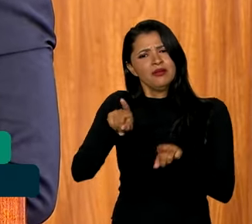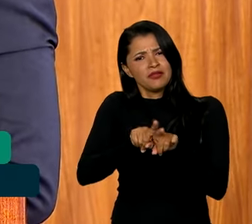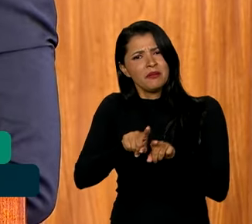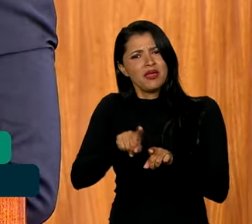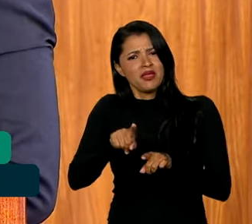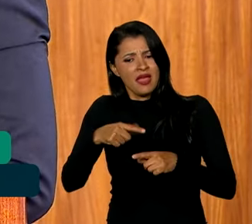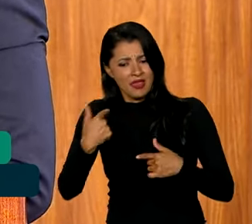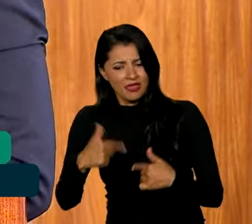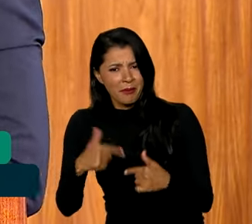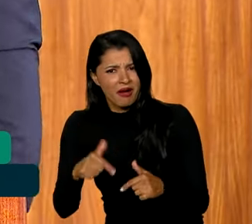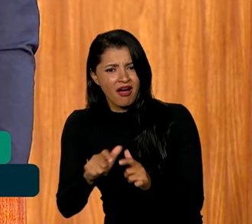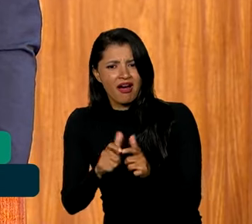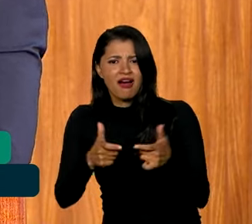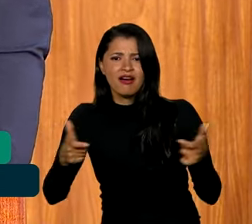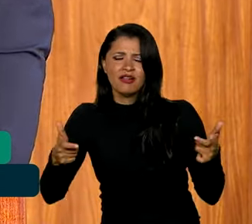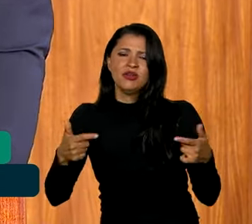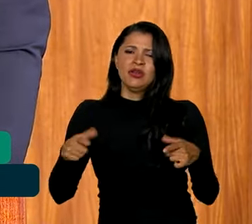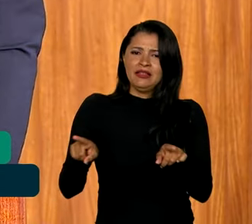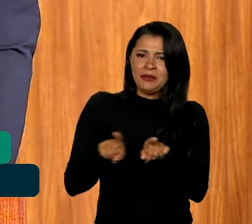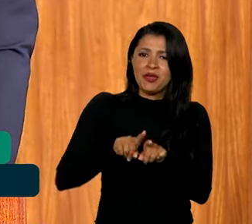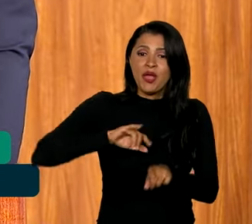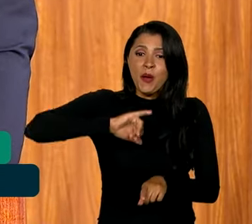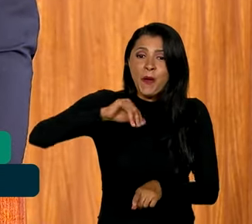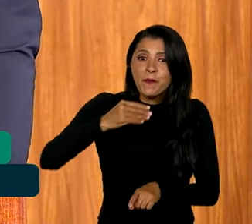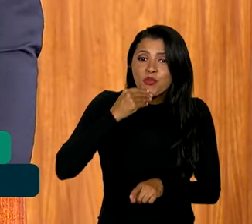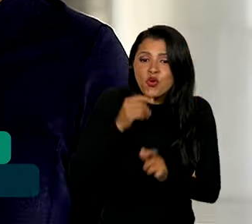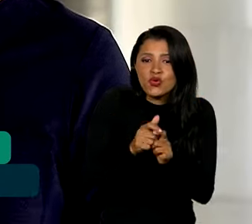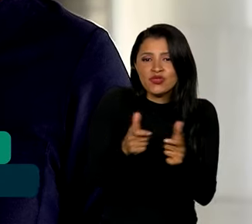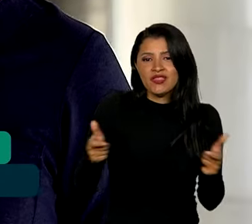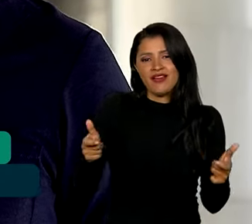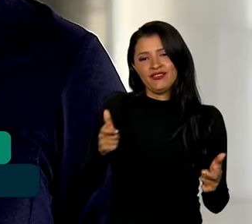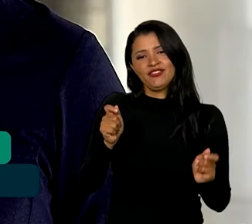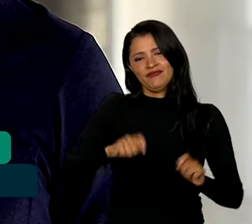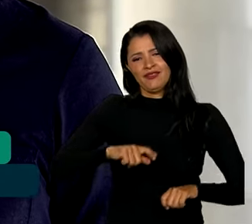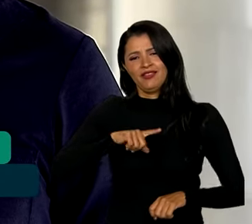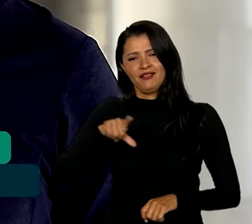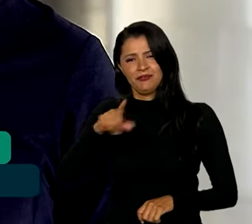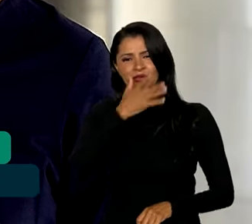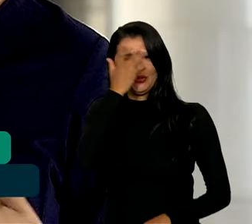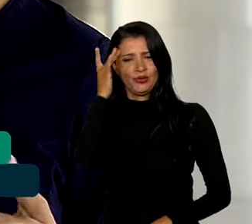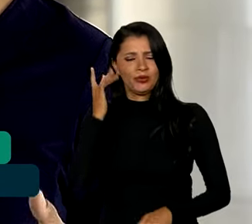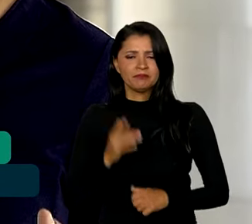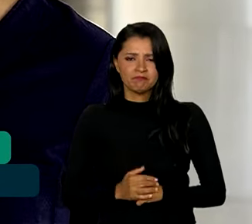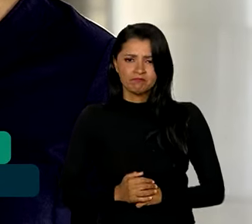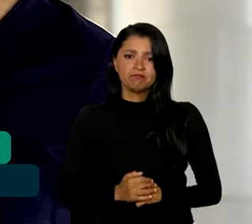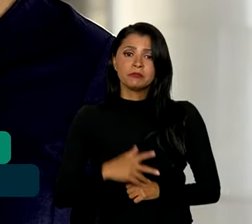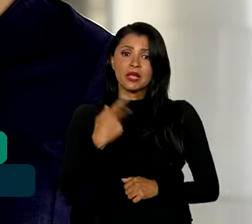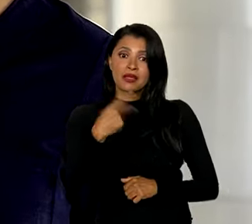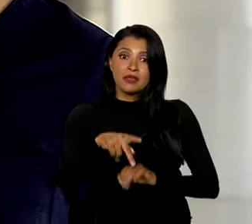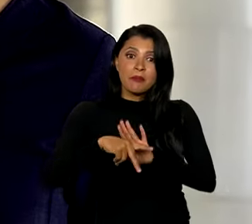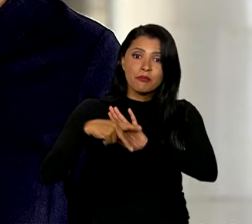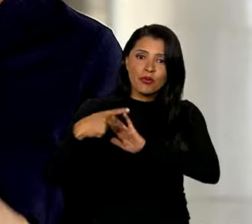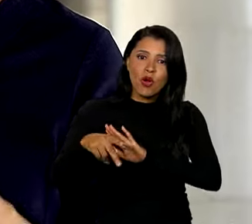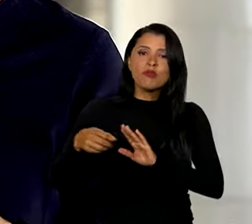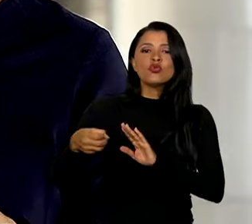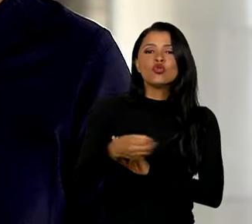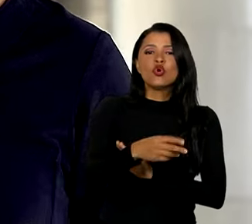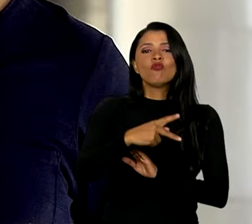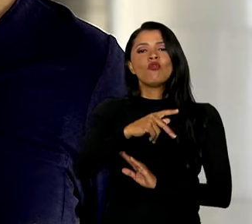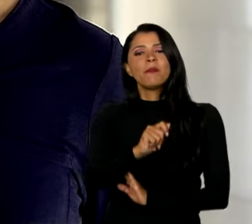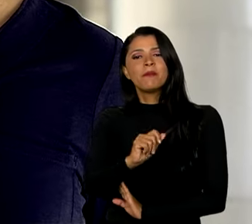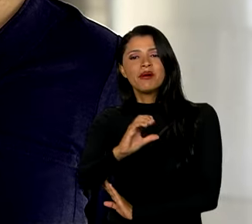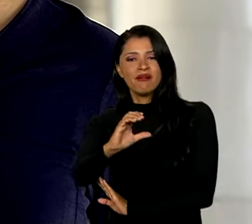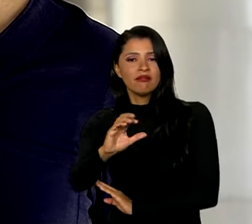emprego, vai significar mais oportunidades para as pessoas. O empreendimento faz parte do novo PAC. A